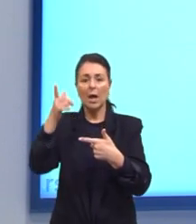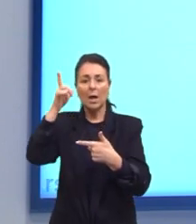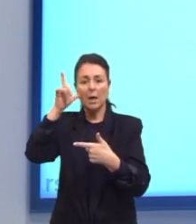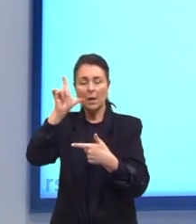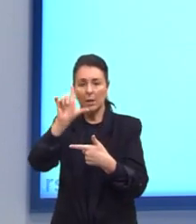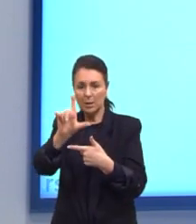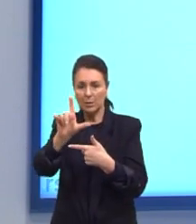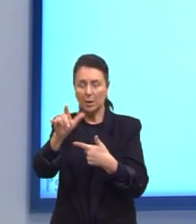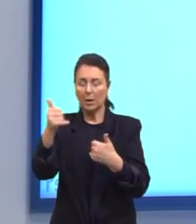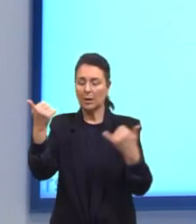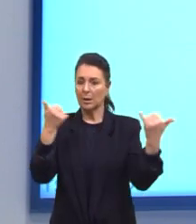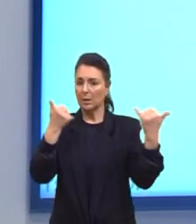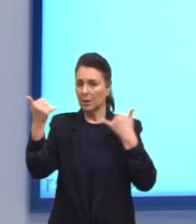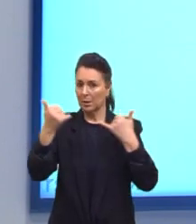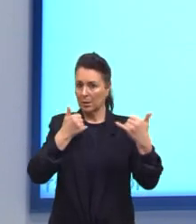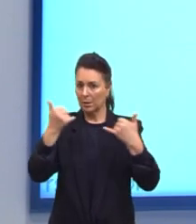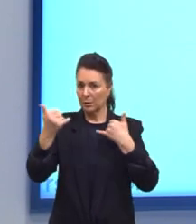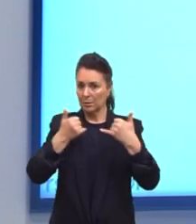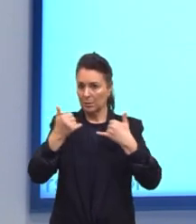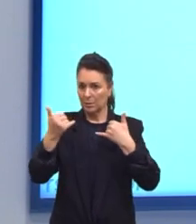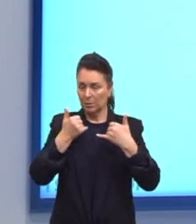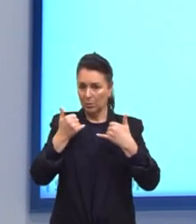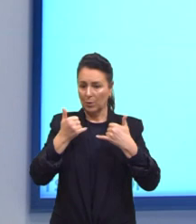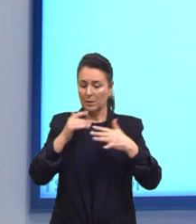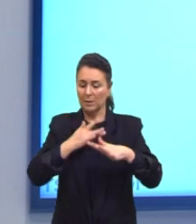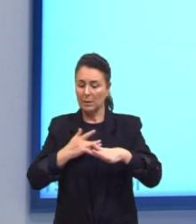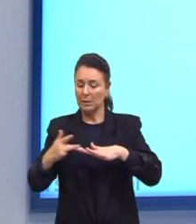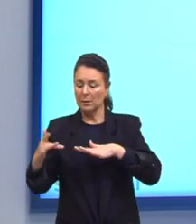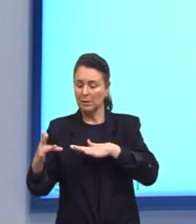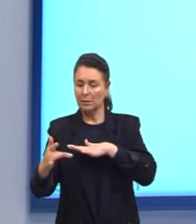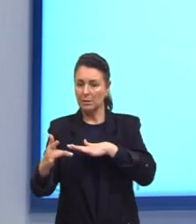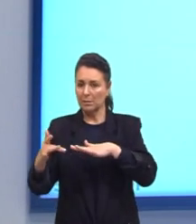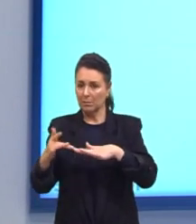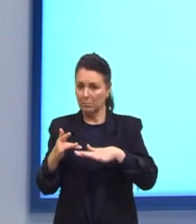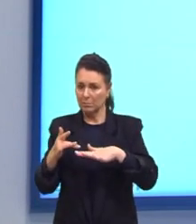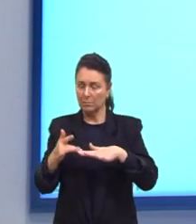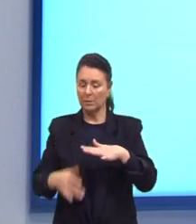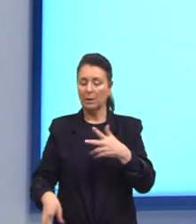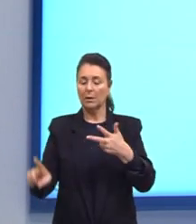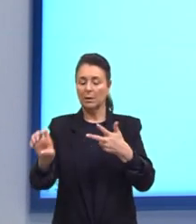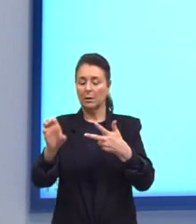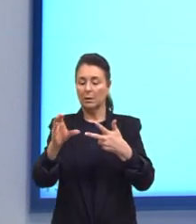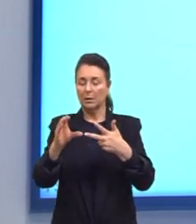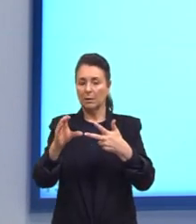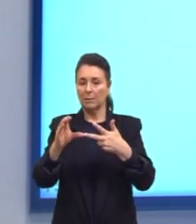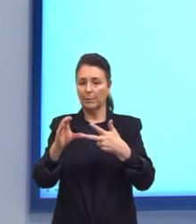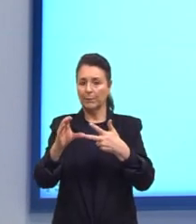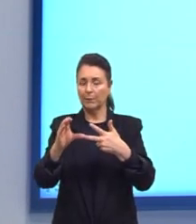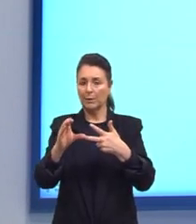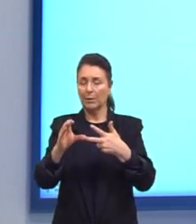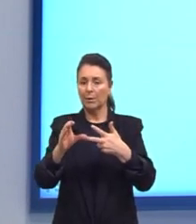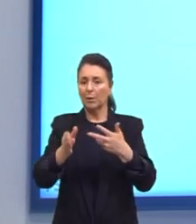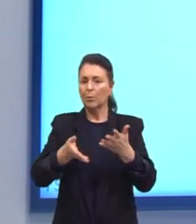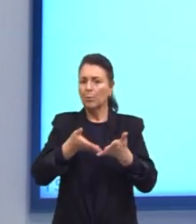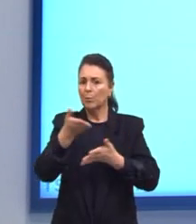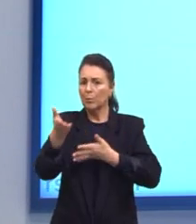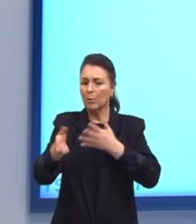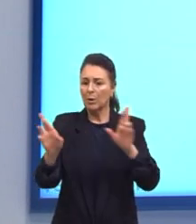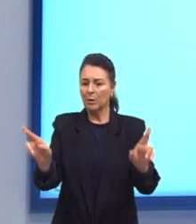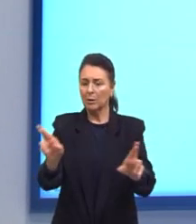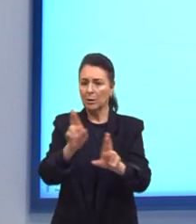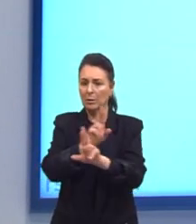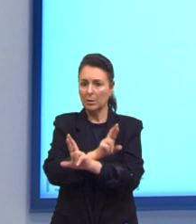informações Propiciadas Pelas redes Sociais Letra C Promoção Das relações